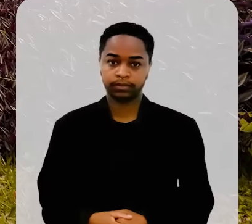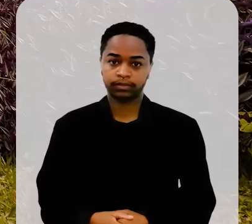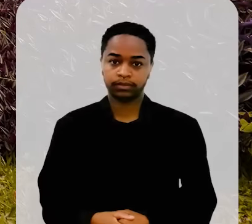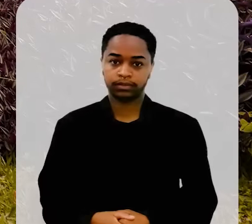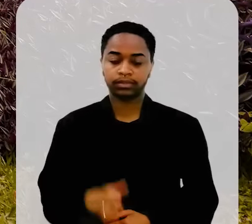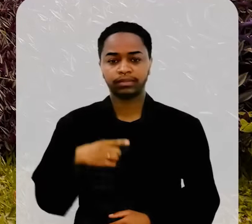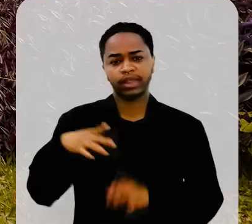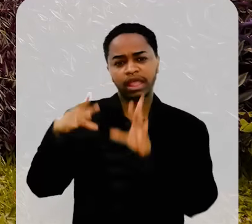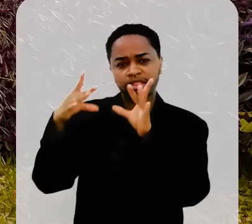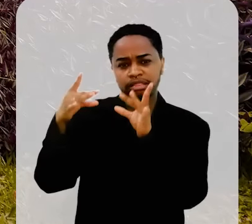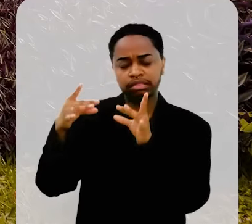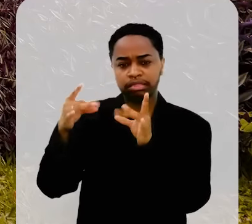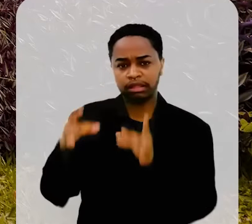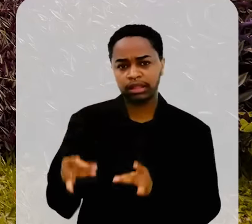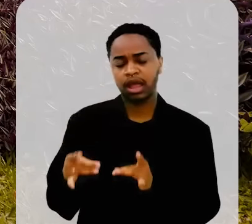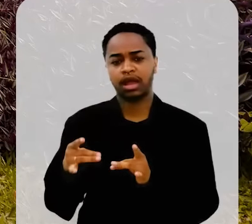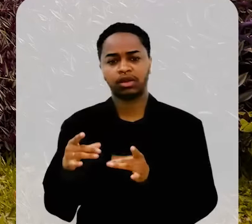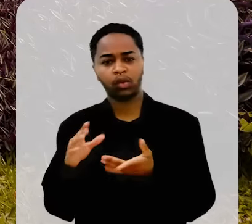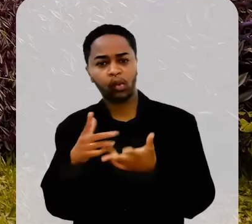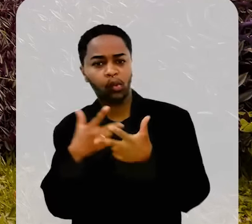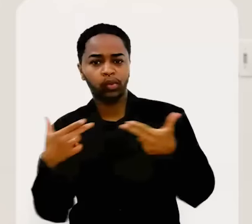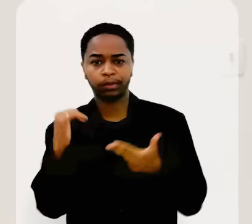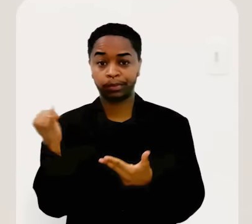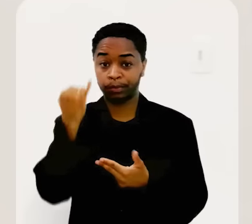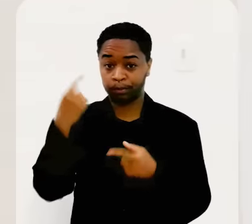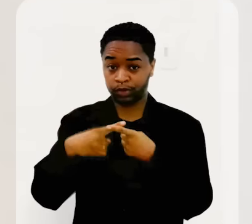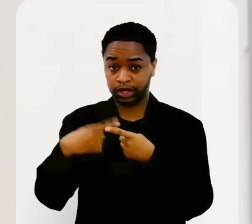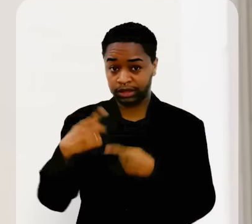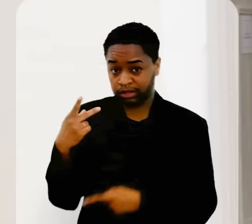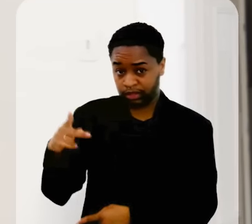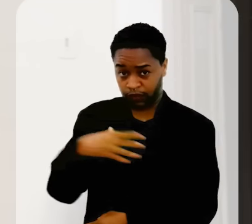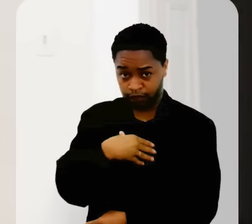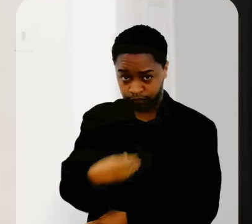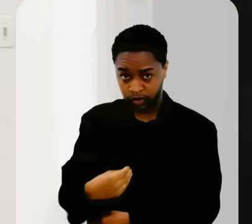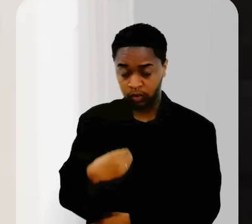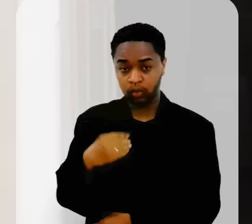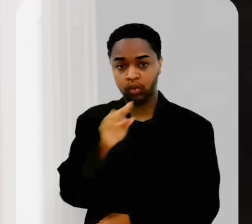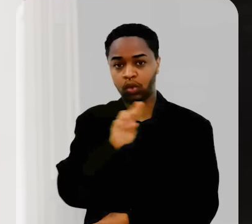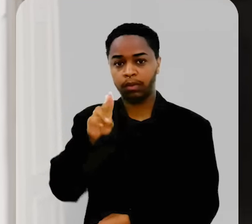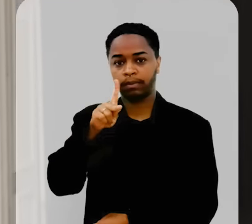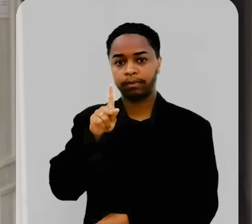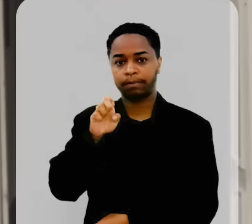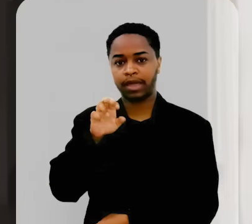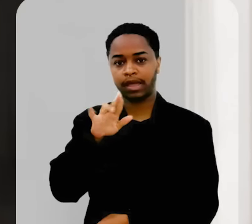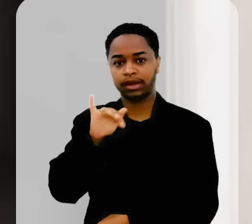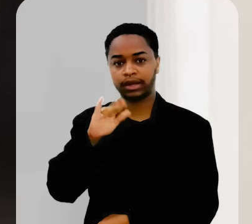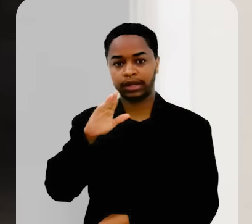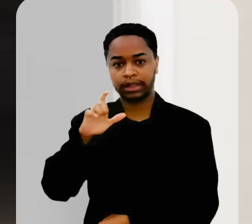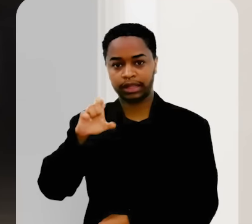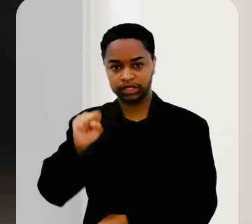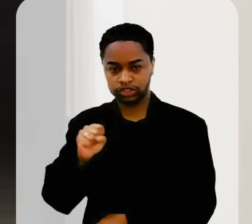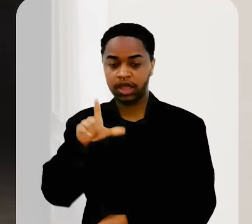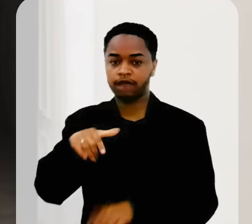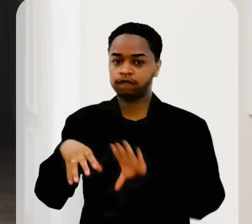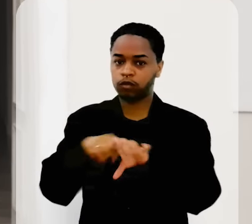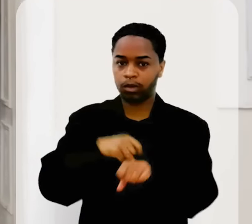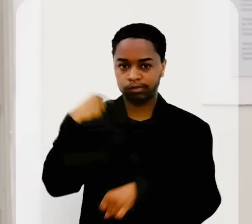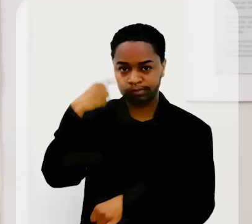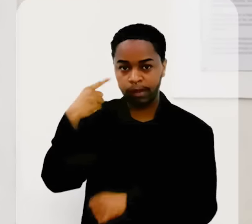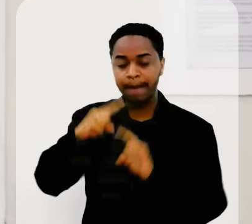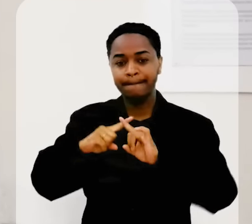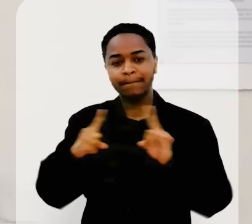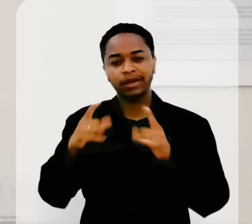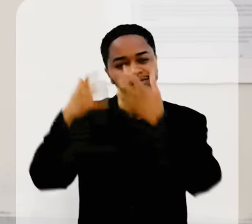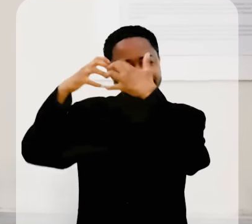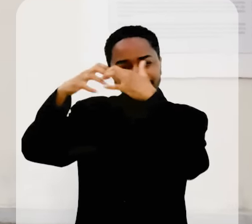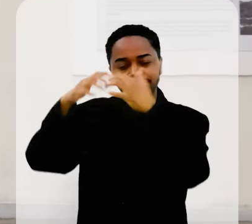É uma casa que tem uns detalhes importantes, porque o filho dele, o doutor Périx, ele, embora fosse advogado,